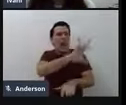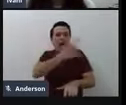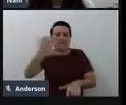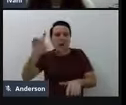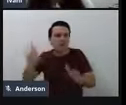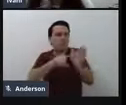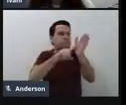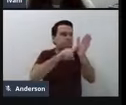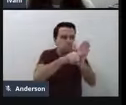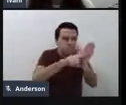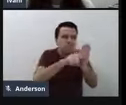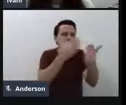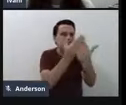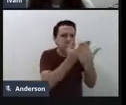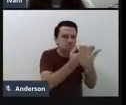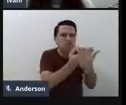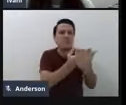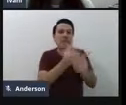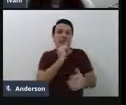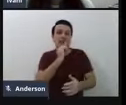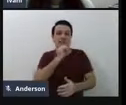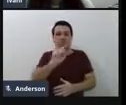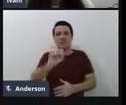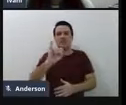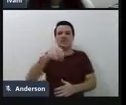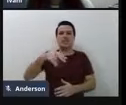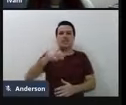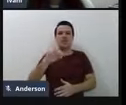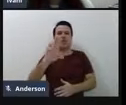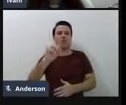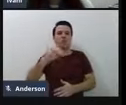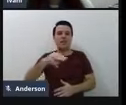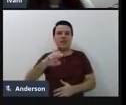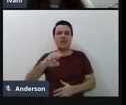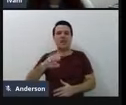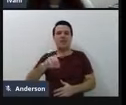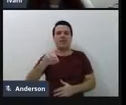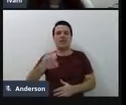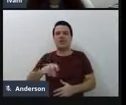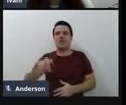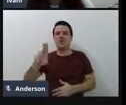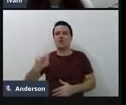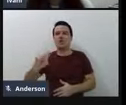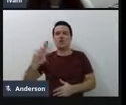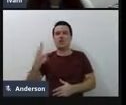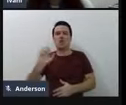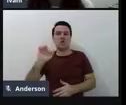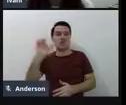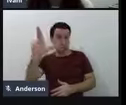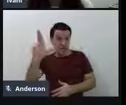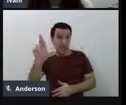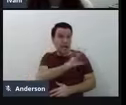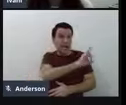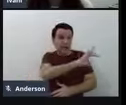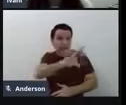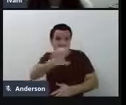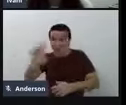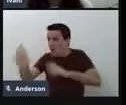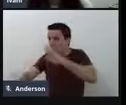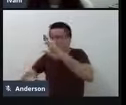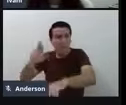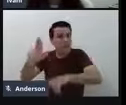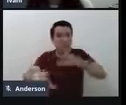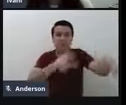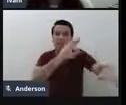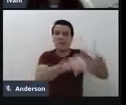todos os síndromes de Usher vão usar tal recurso, não, né, cada pessoa com síndrome de Usher é uma pessoa com síndrome de